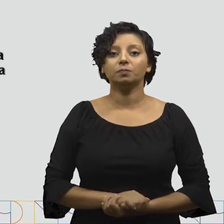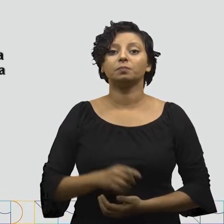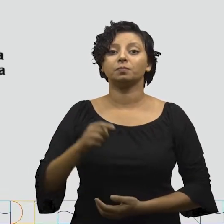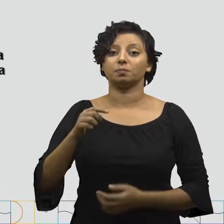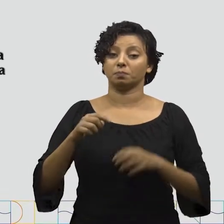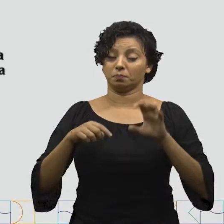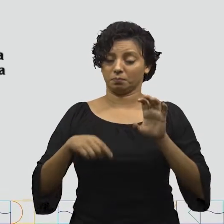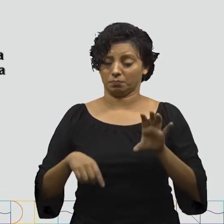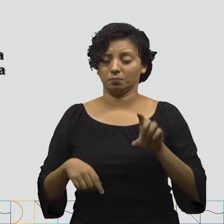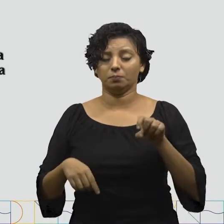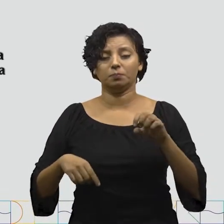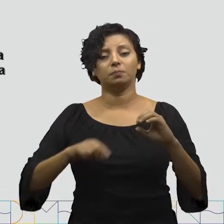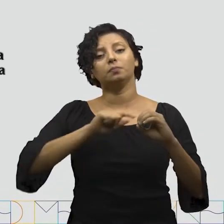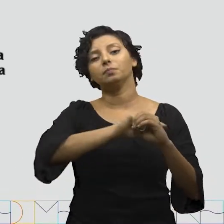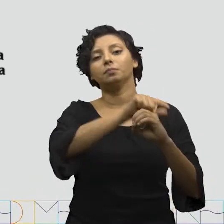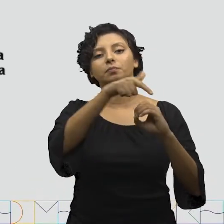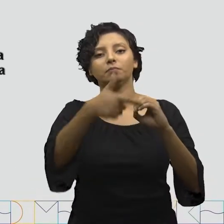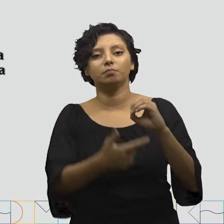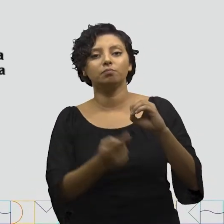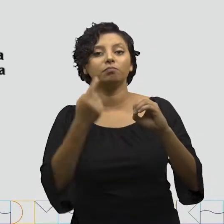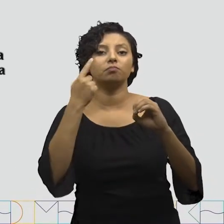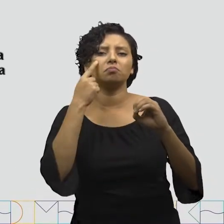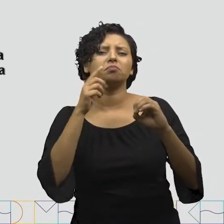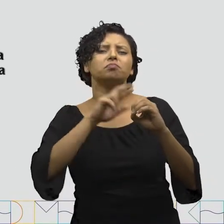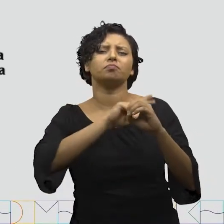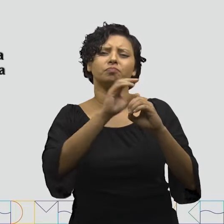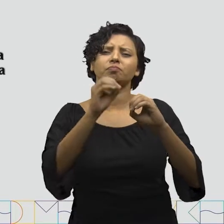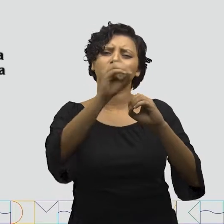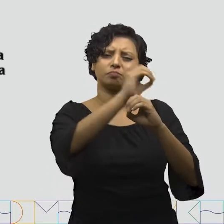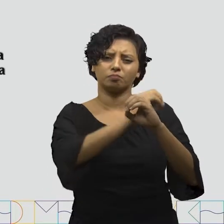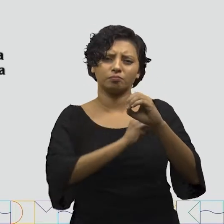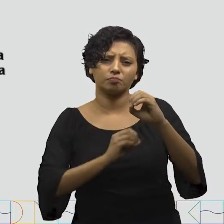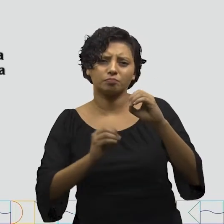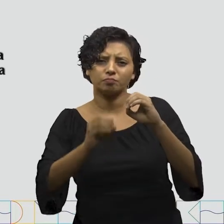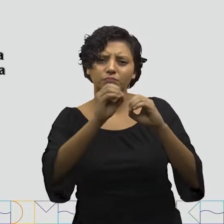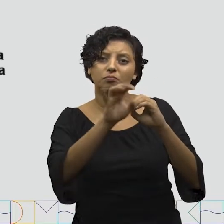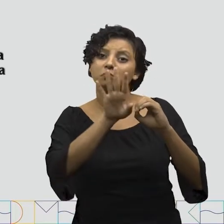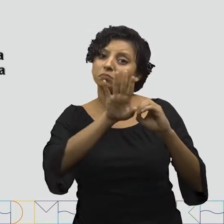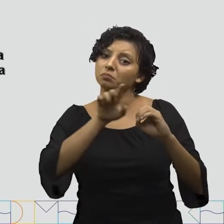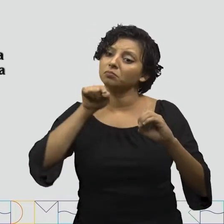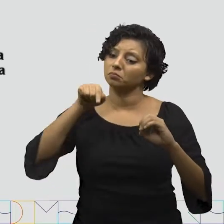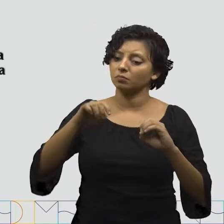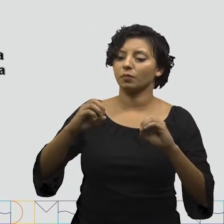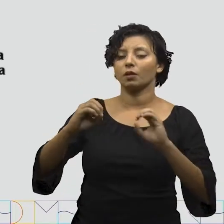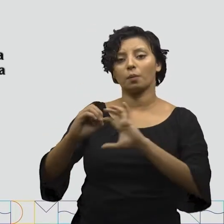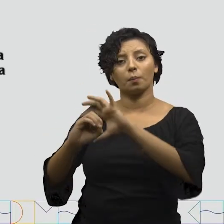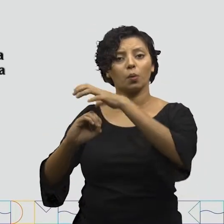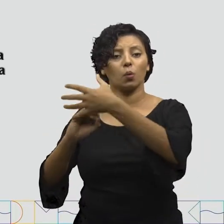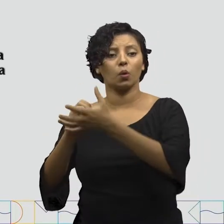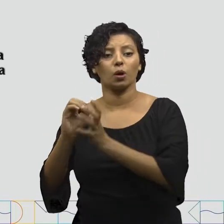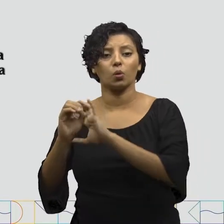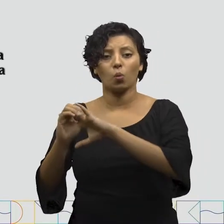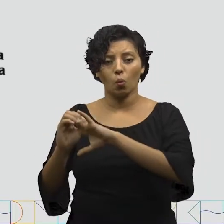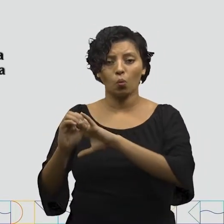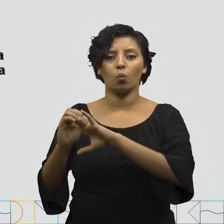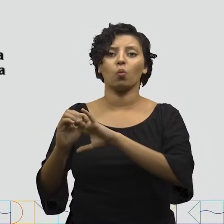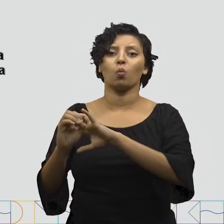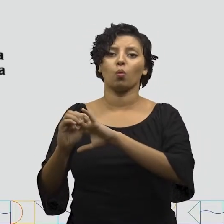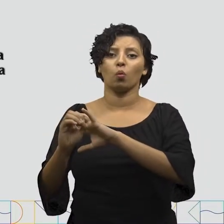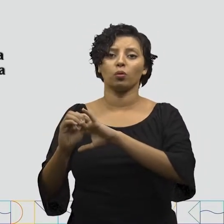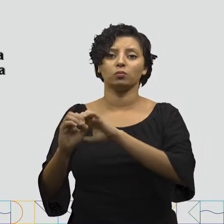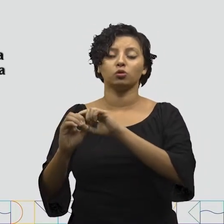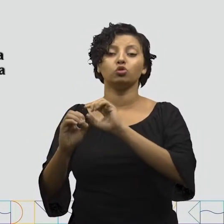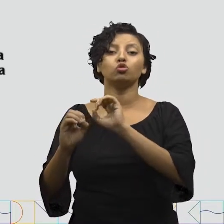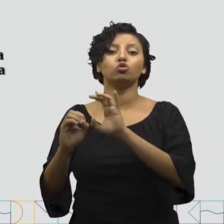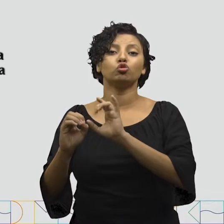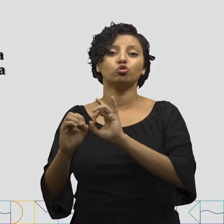eucarionte, é possível observar várias organelas, enquanto no citoplasma da célula procarionte, tem